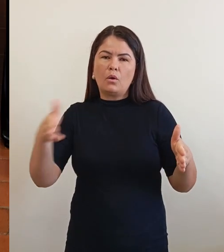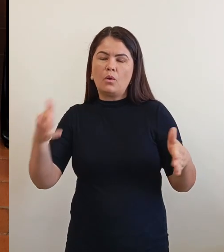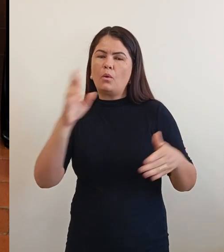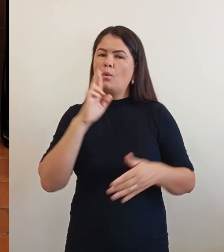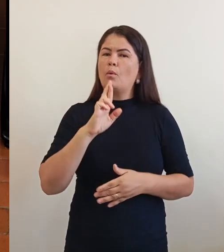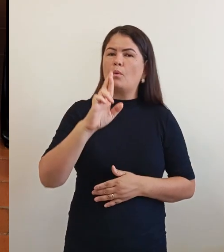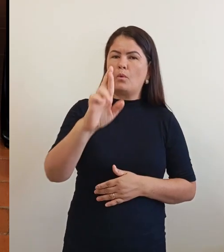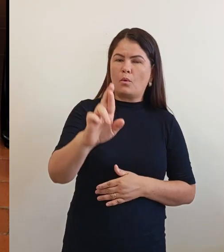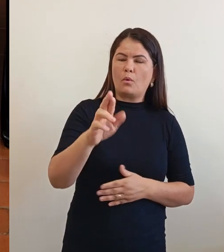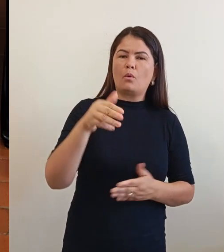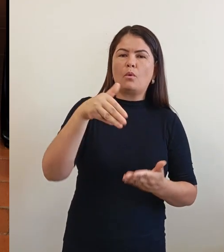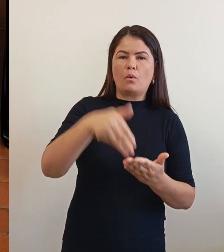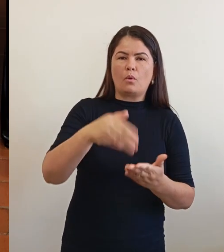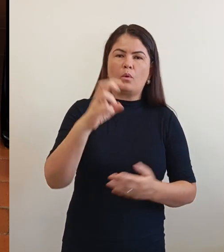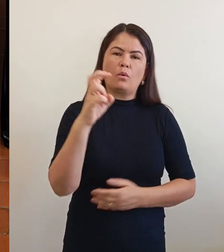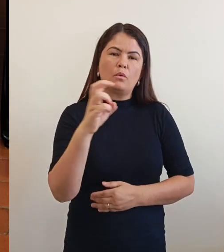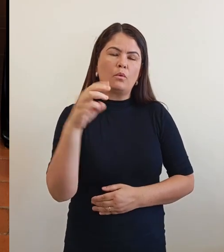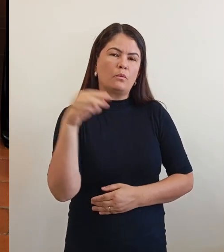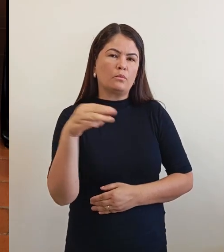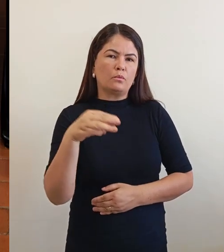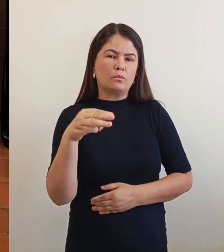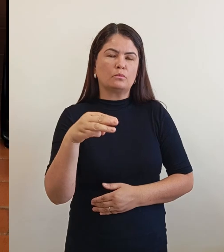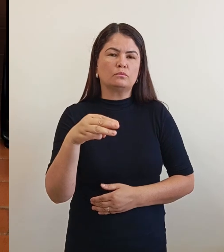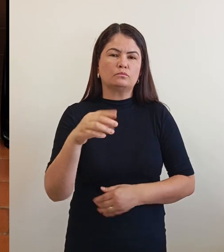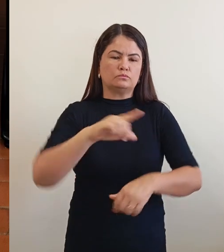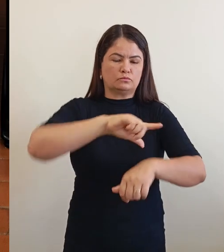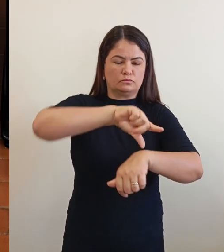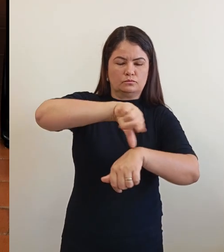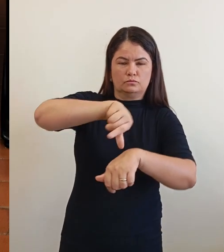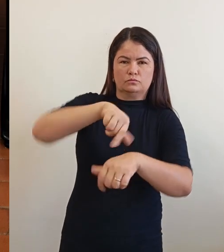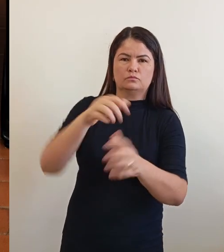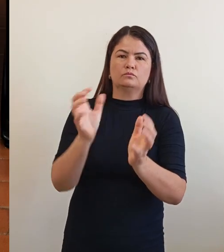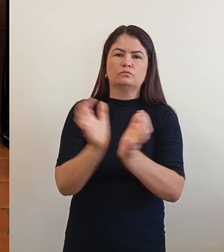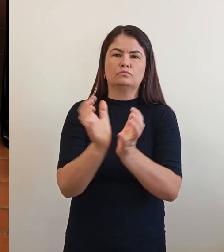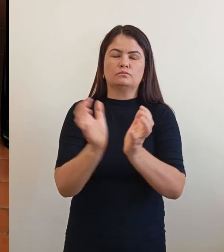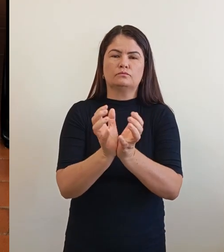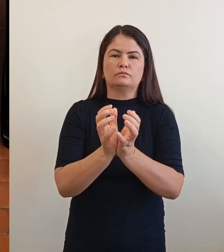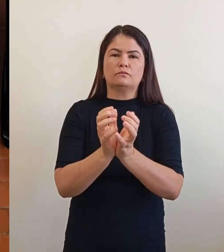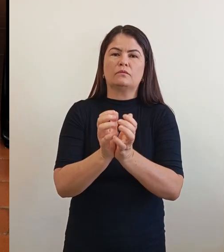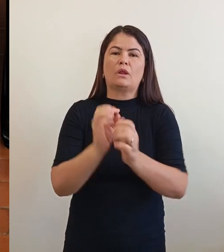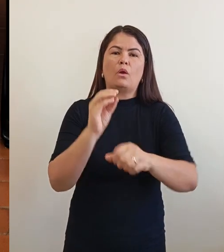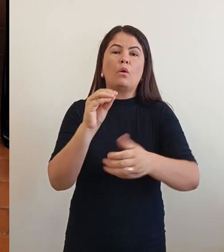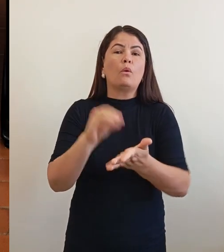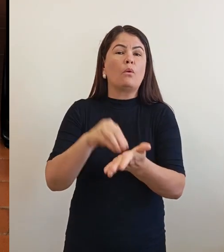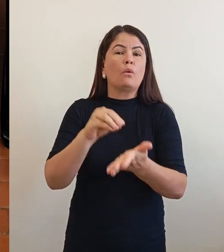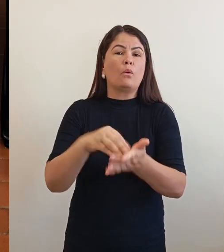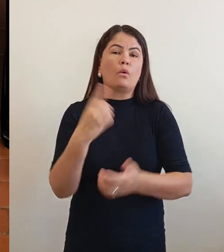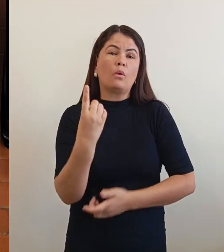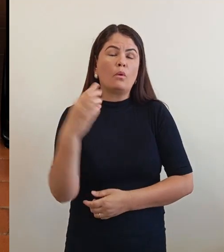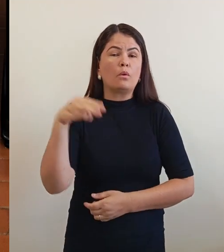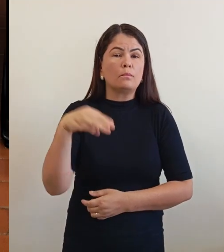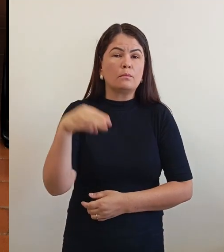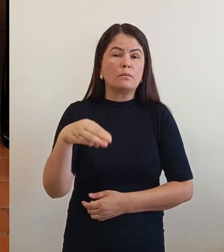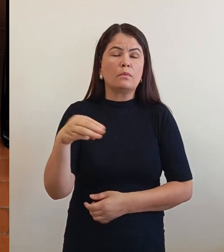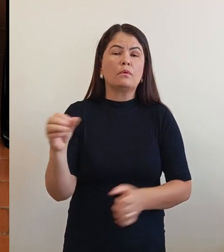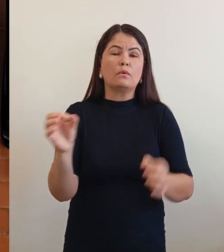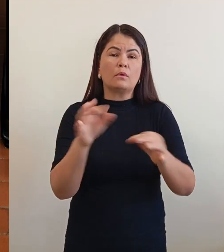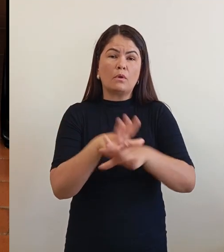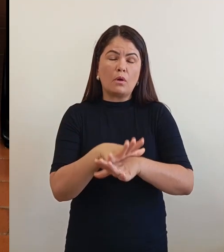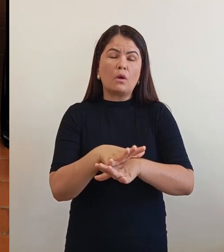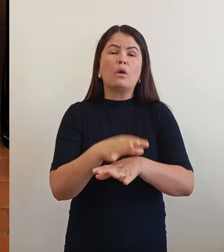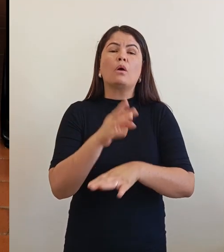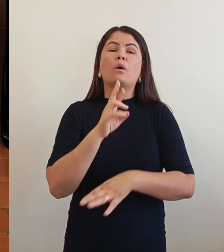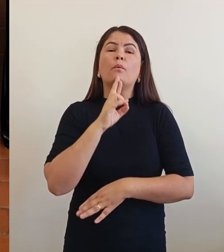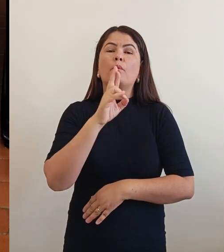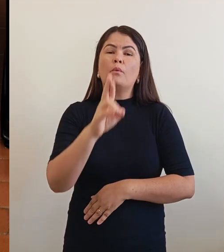em até cinco minutos, sendo cronometrado pela equipe. Faltando um minuto para finalizar o tempo de resposta,